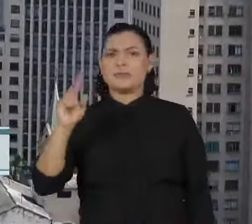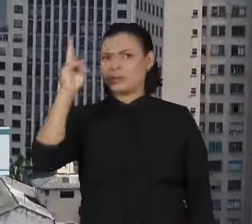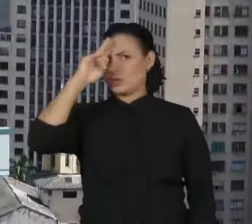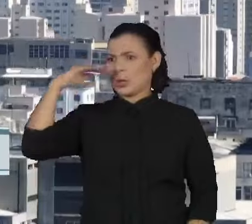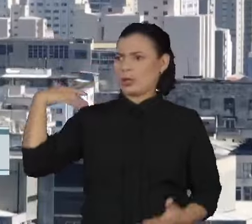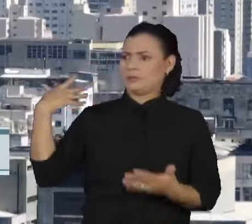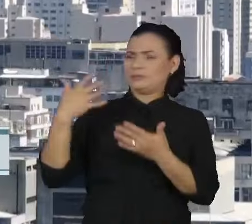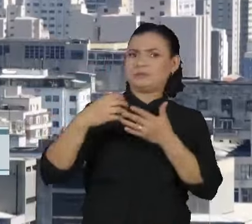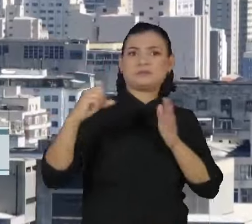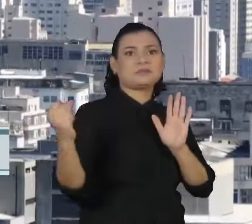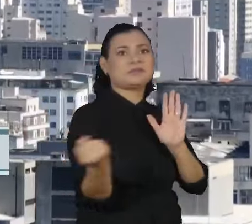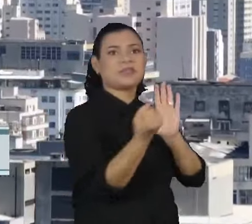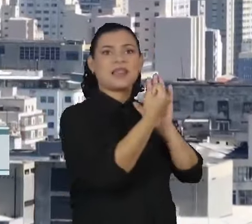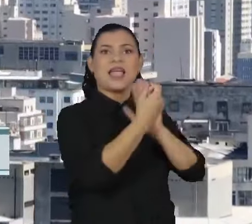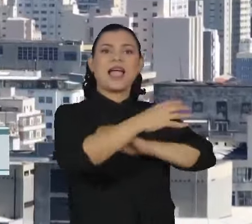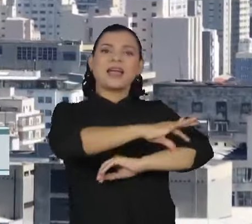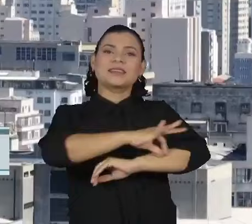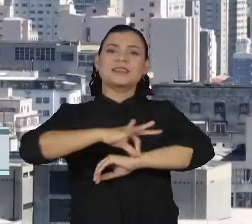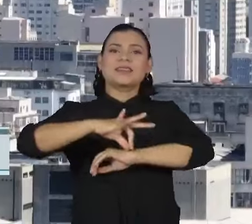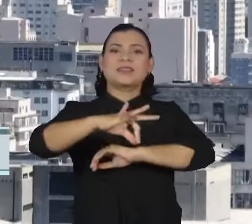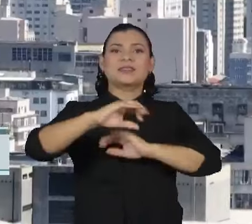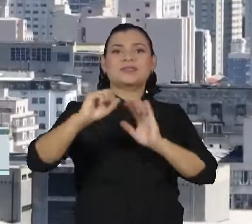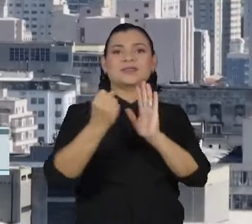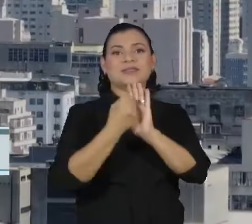arquitetônico da paisagem paulistana.